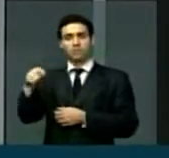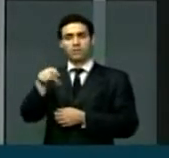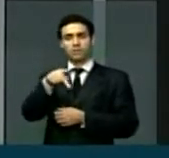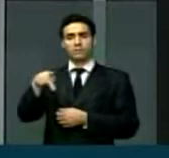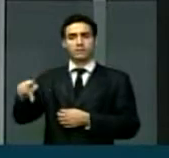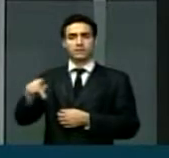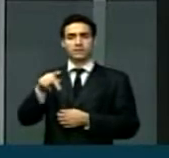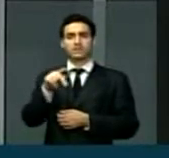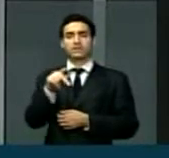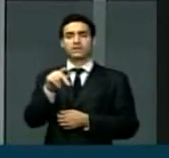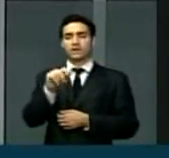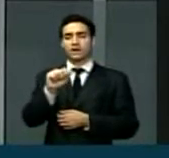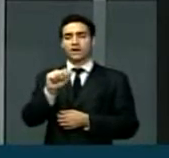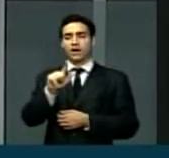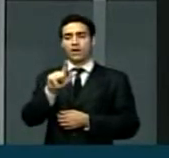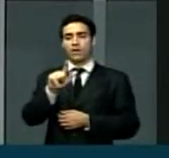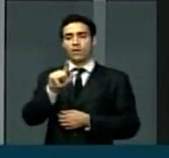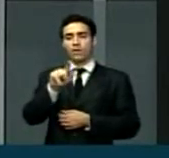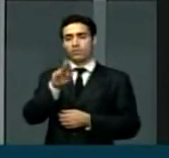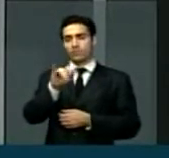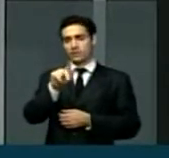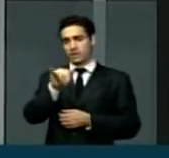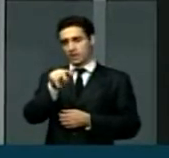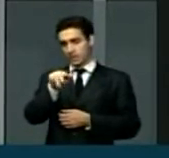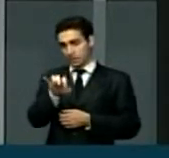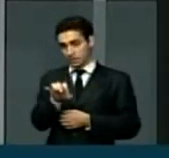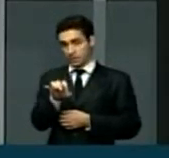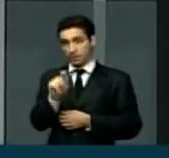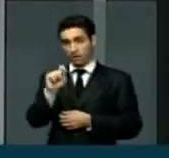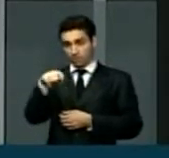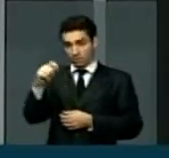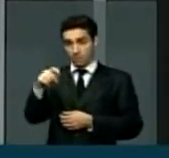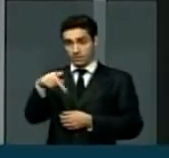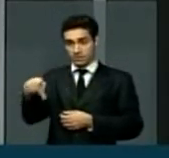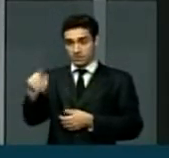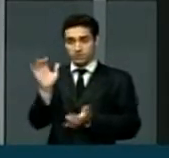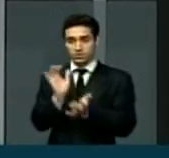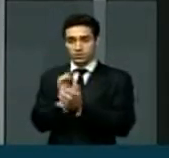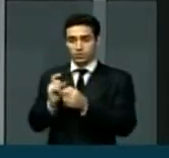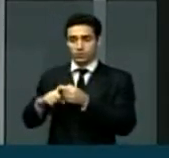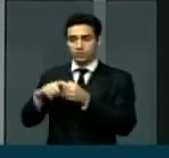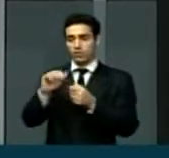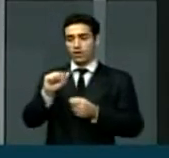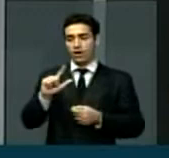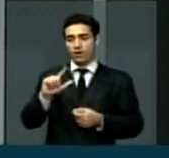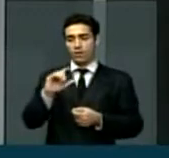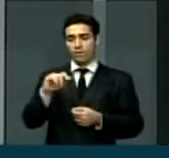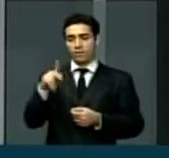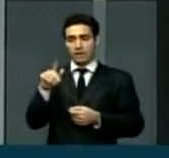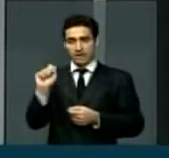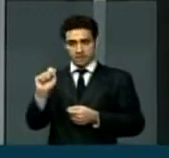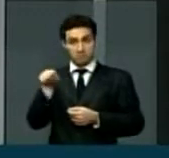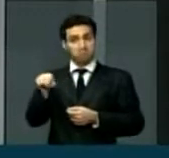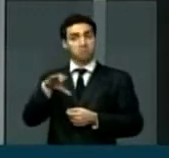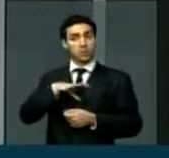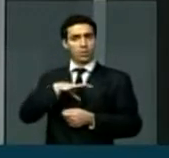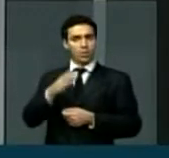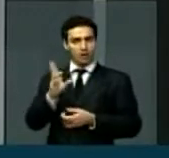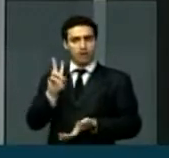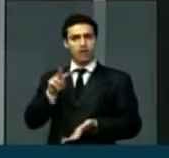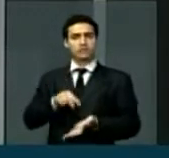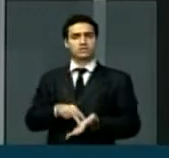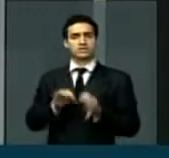doutor Roberto Abuqueque, presidente do diretor do grupo Dalcar, que teve a ousadia,